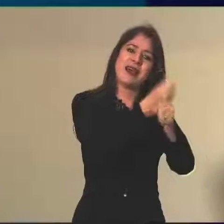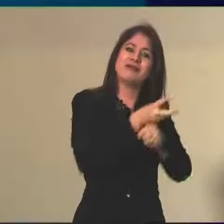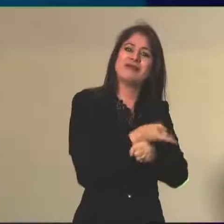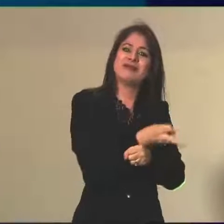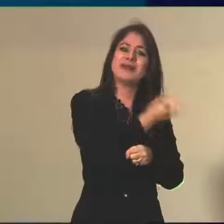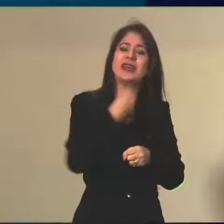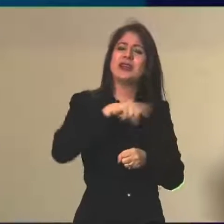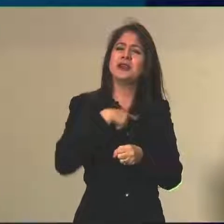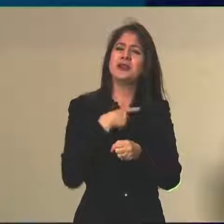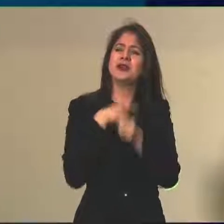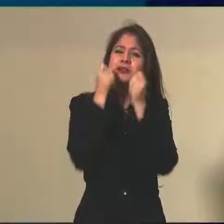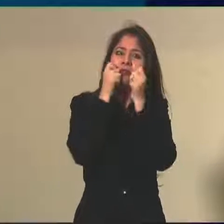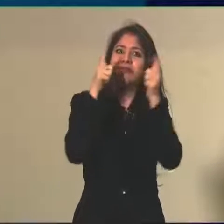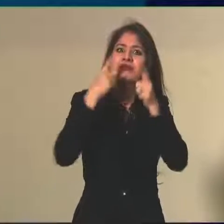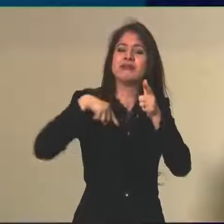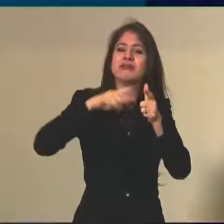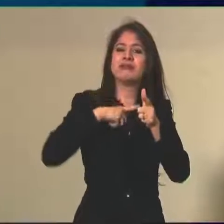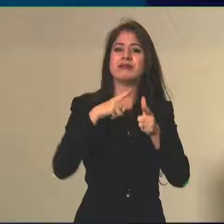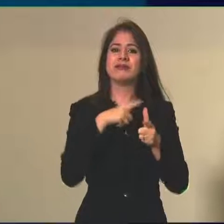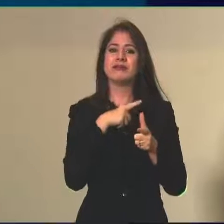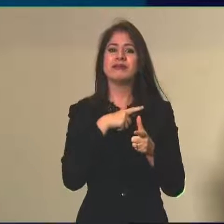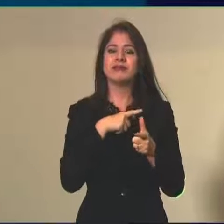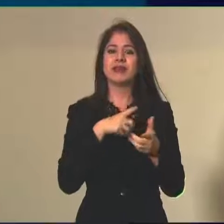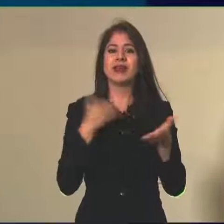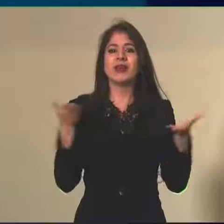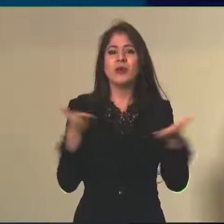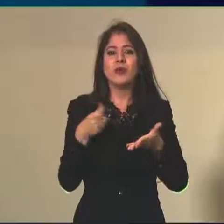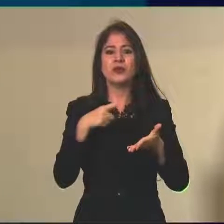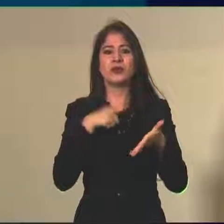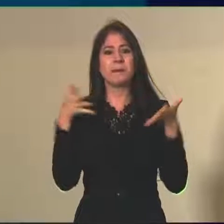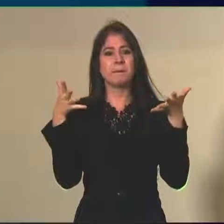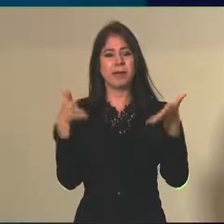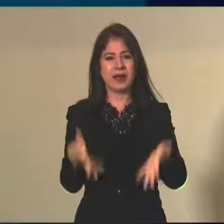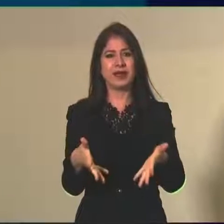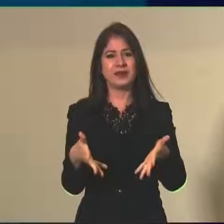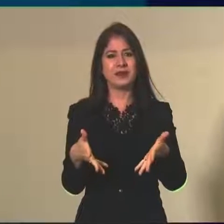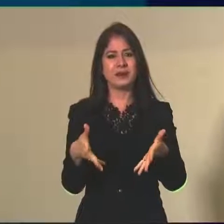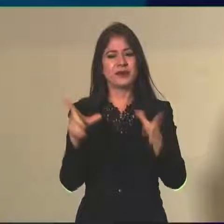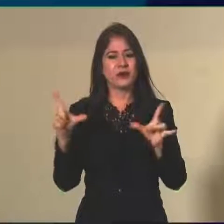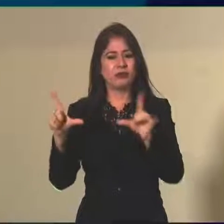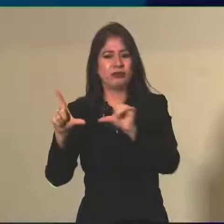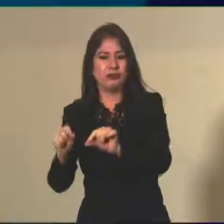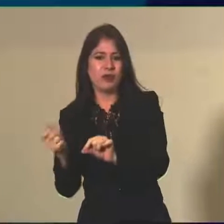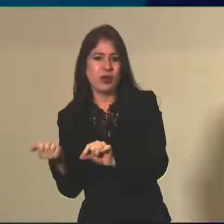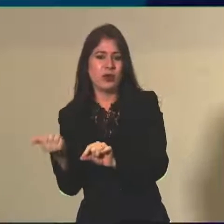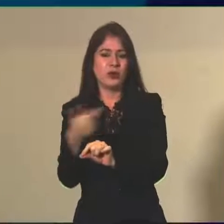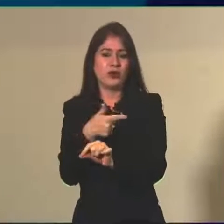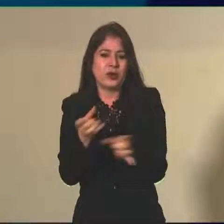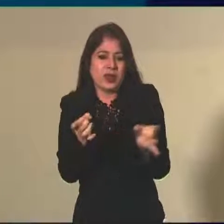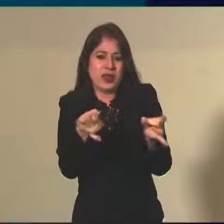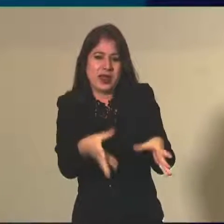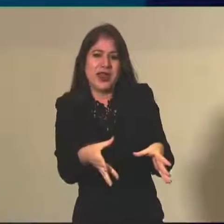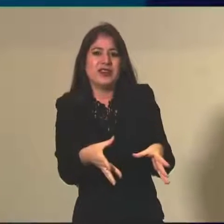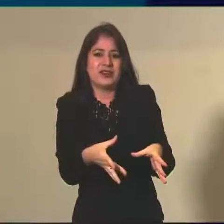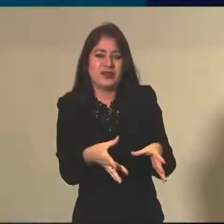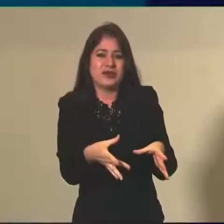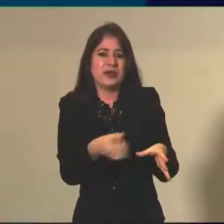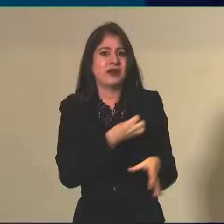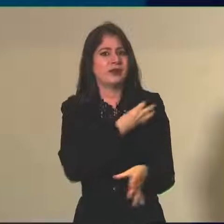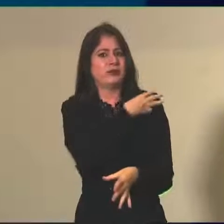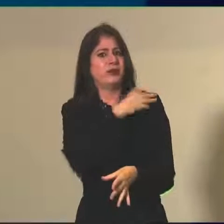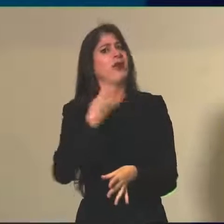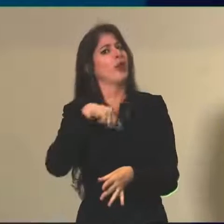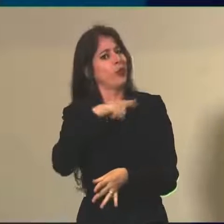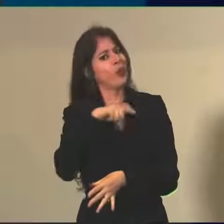poderia chamar bastante atenção seria um dado de uma participação inferior ao número de estudantes que deixam o ensino médio. Isso seria realmente